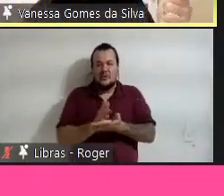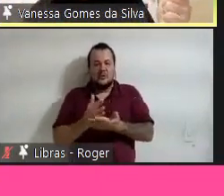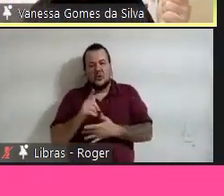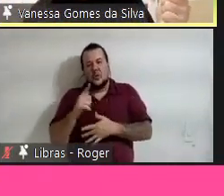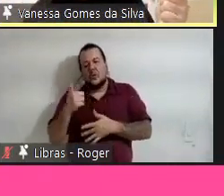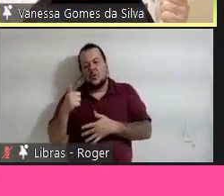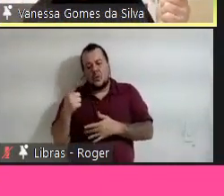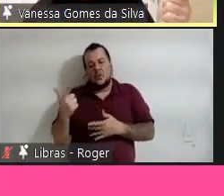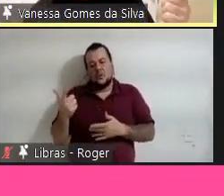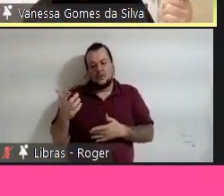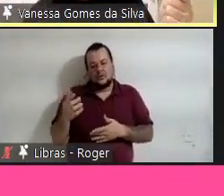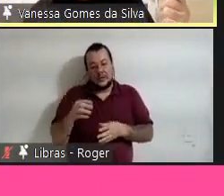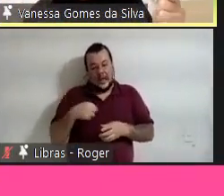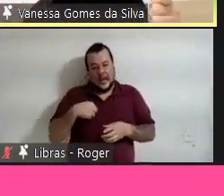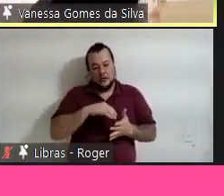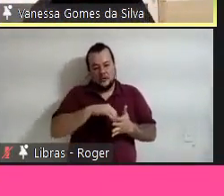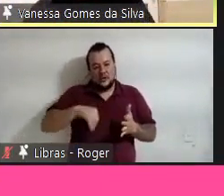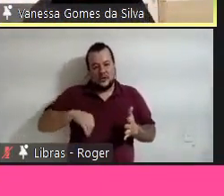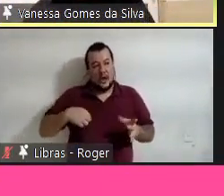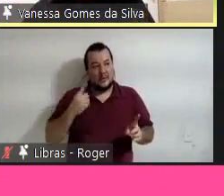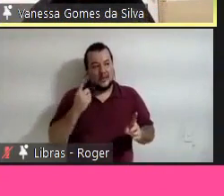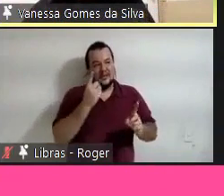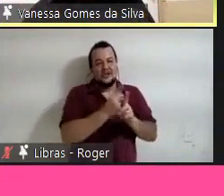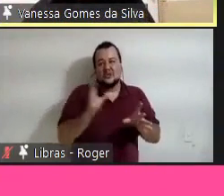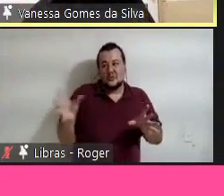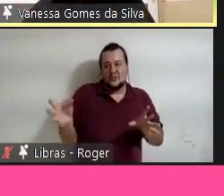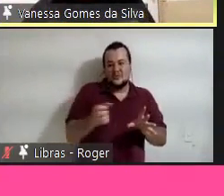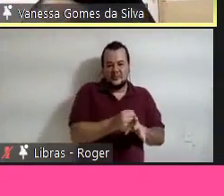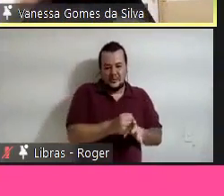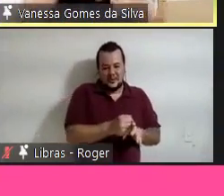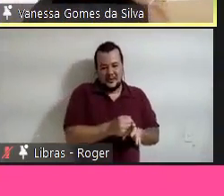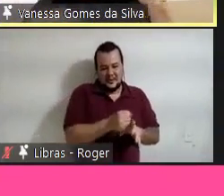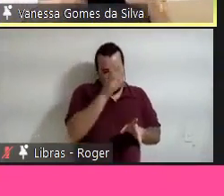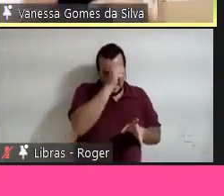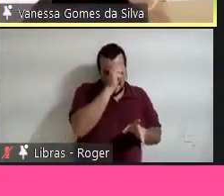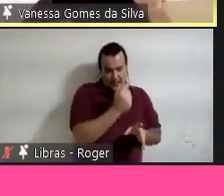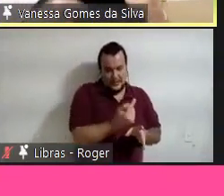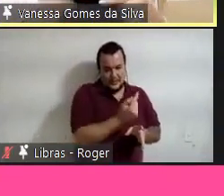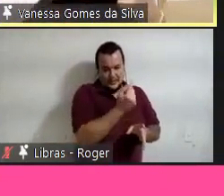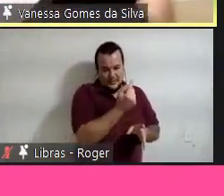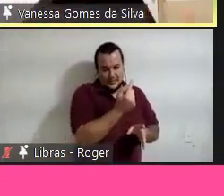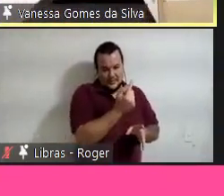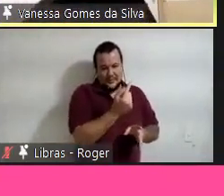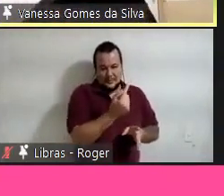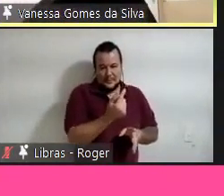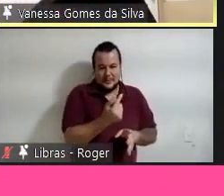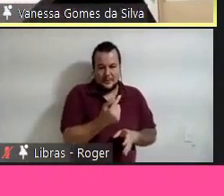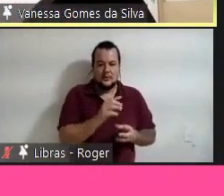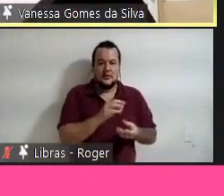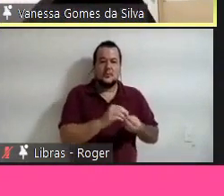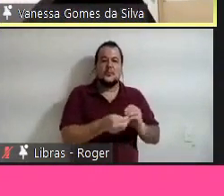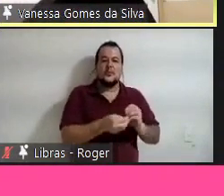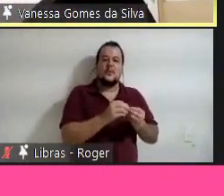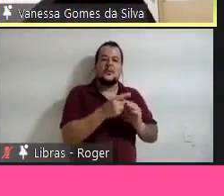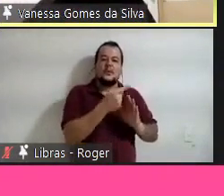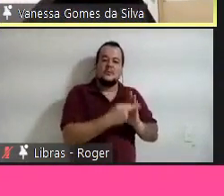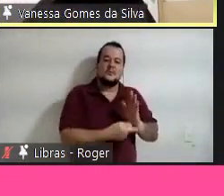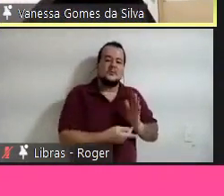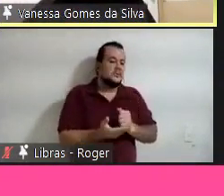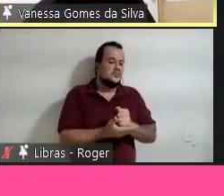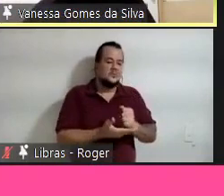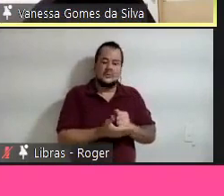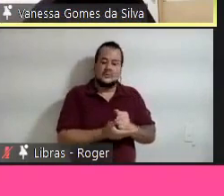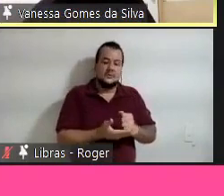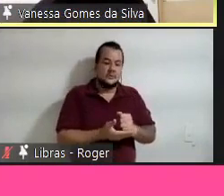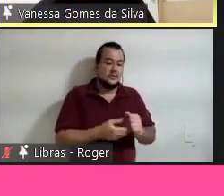andarem por conta própria e tomavam decisões de projeto e remodelavam o projeto com base no resultado do desempenho